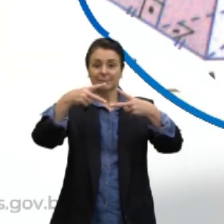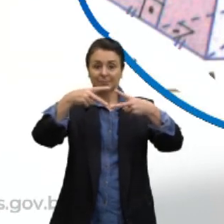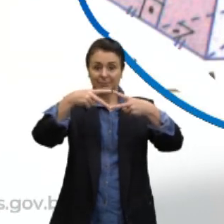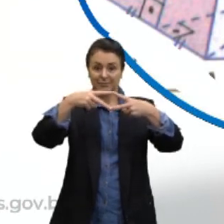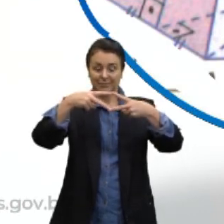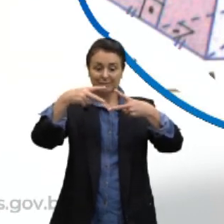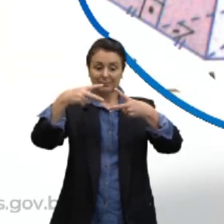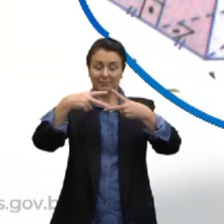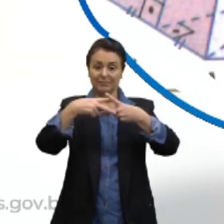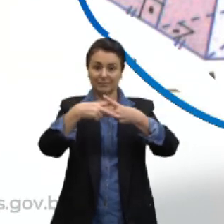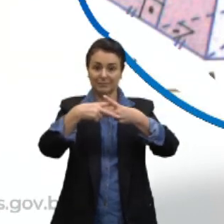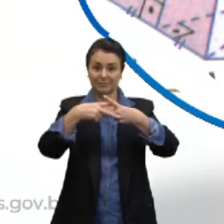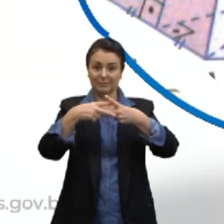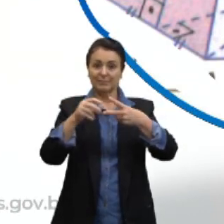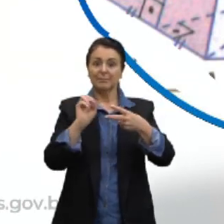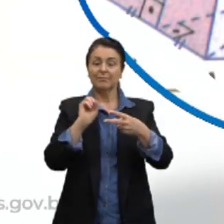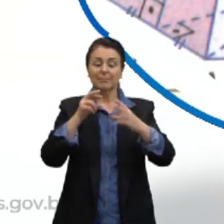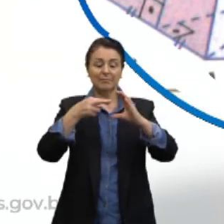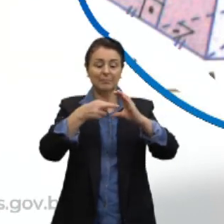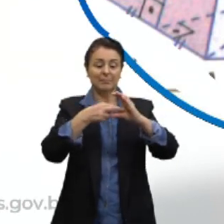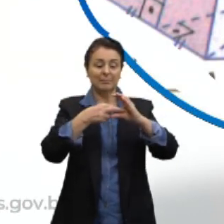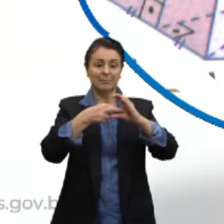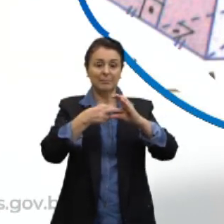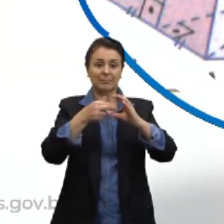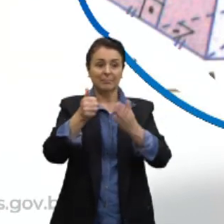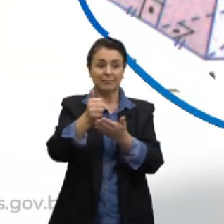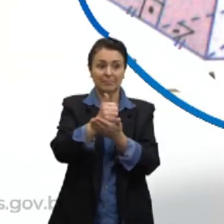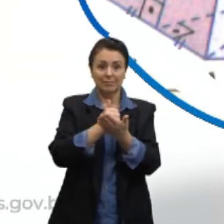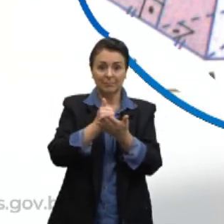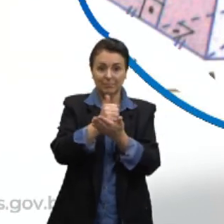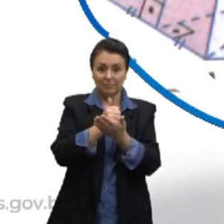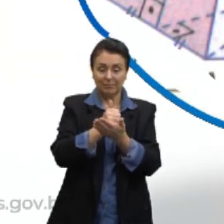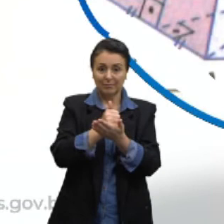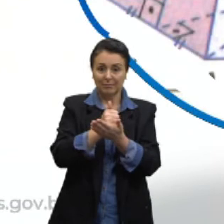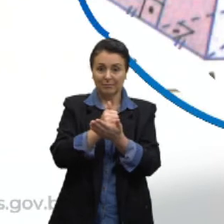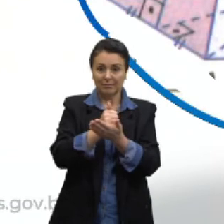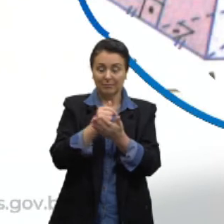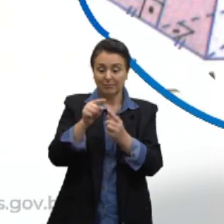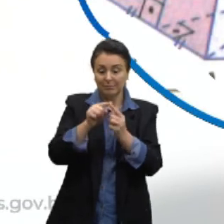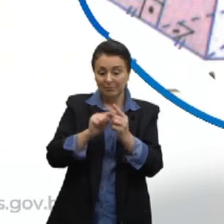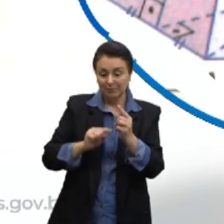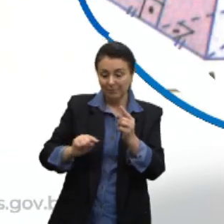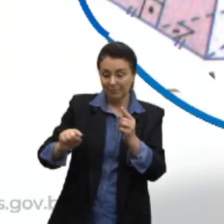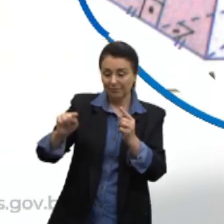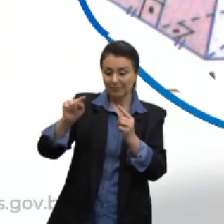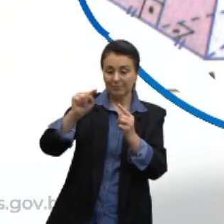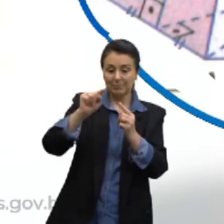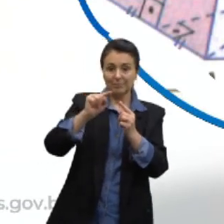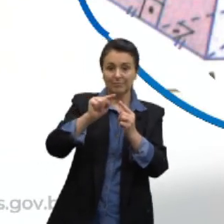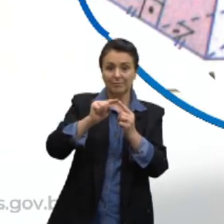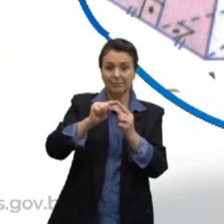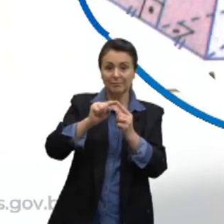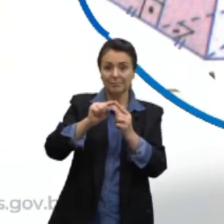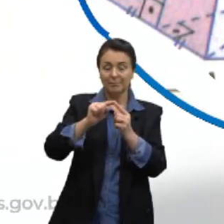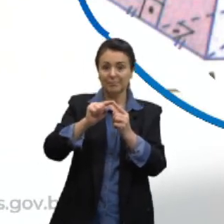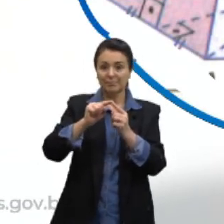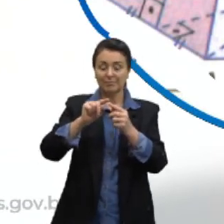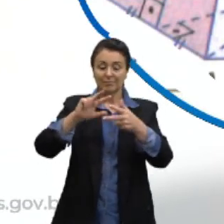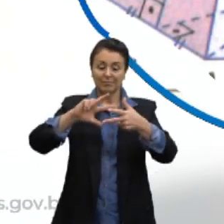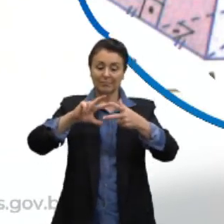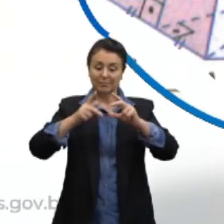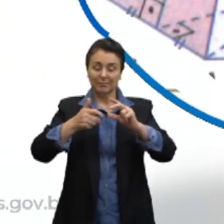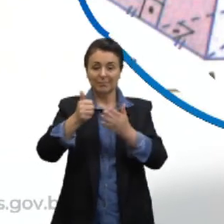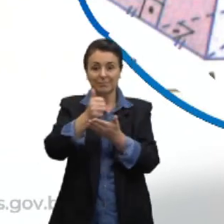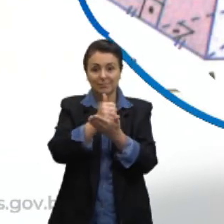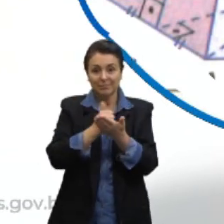Quem é o raio da base? Então, ele corresponde ao raio dessa circunferência circunscrita a este polígono da